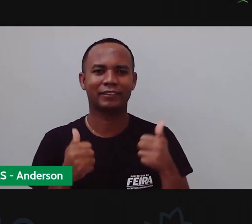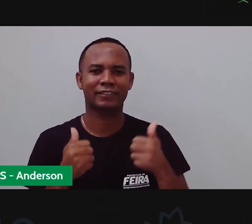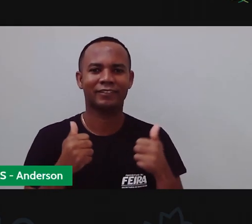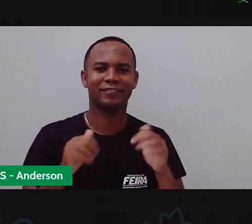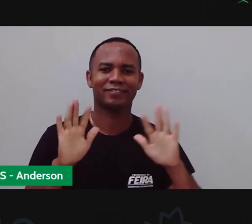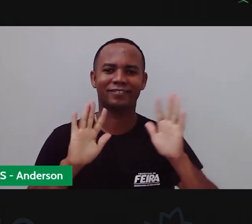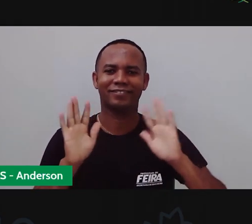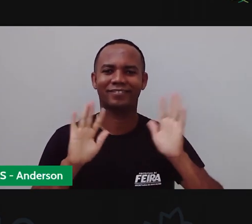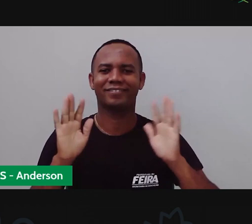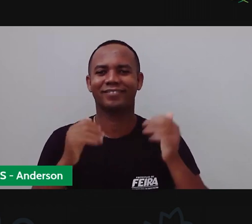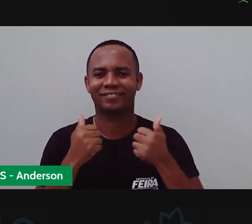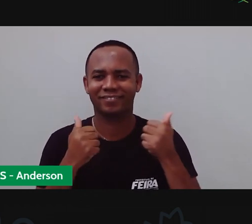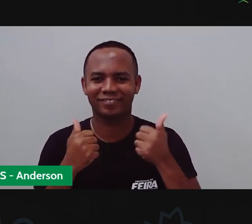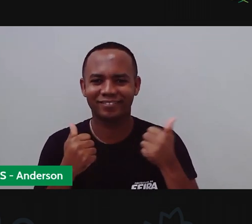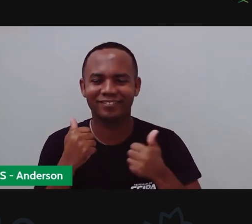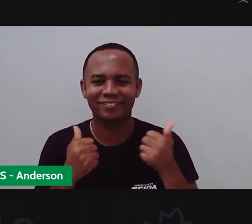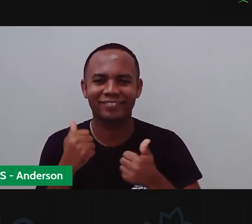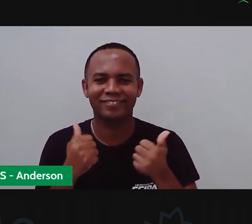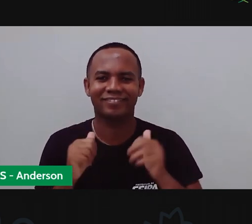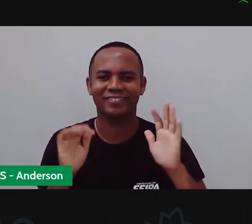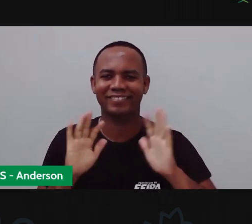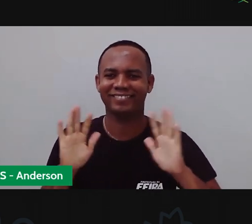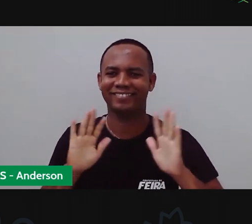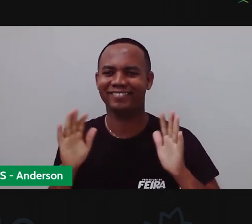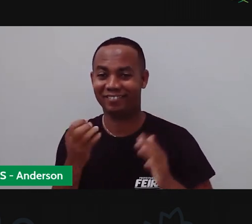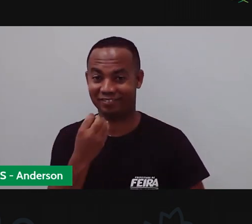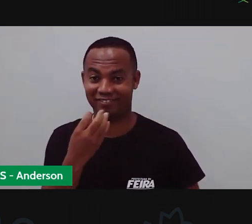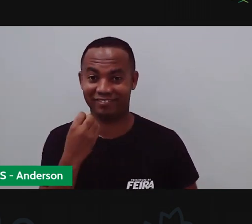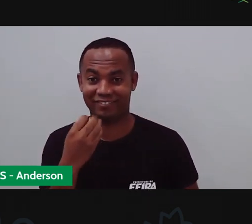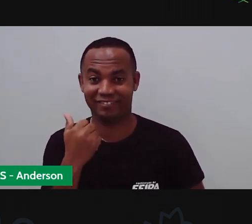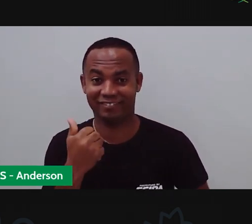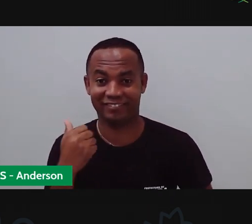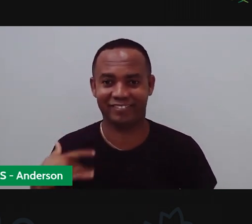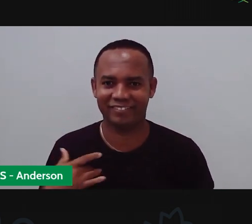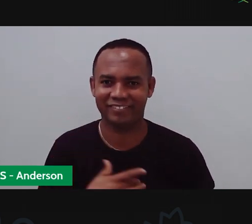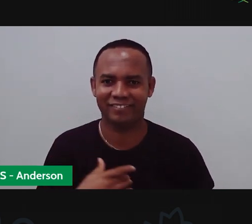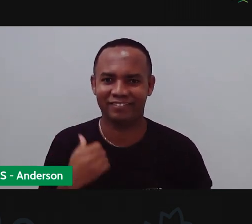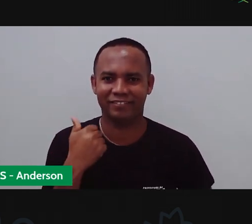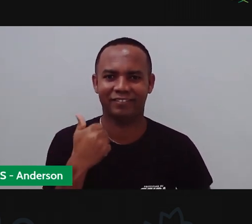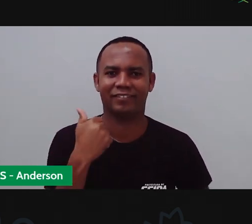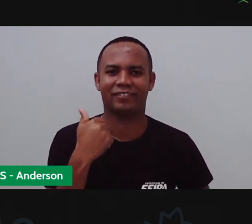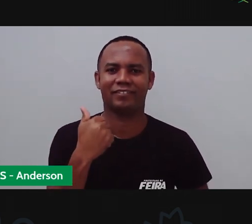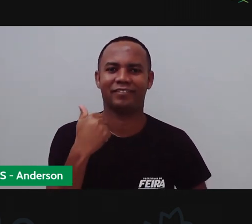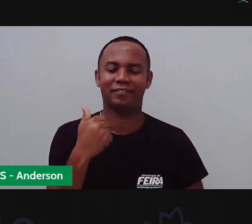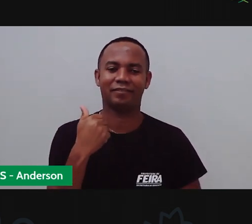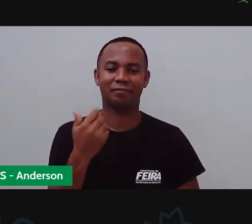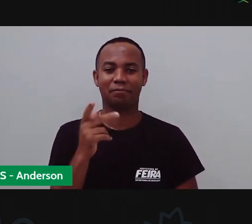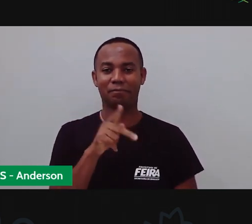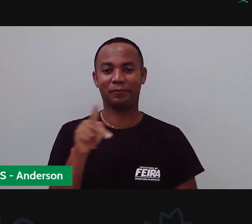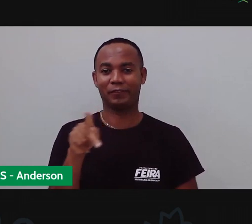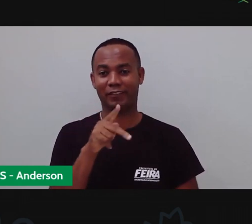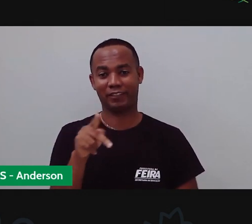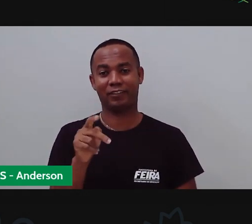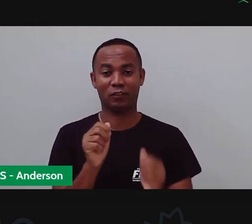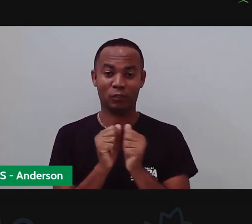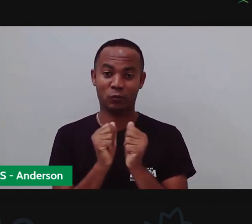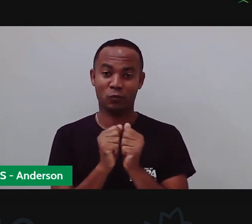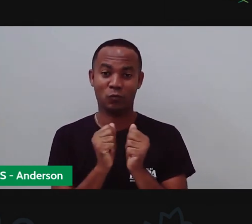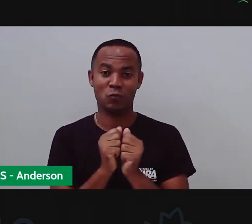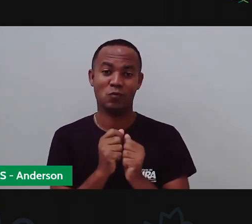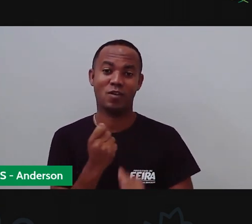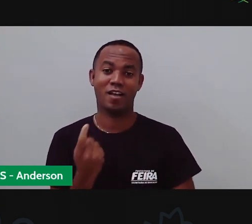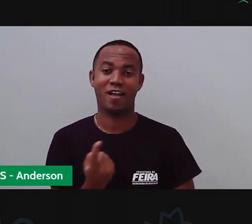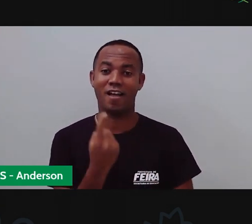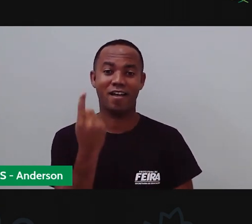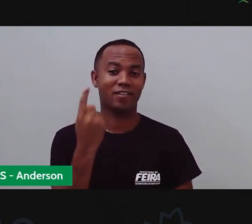Oi, meus amores, tudo bem com vocês? Pra Maria e Anderson, pra mais um dia